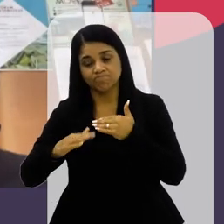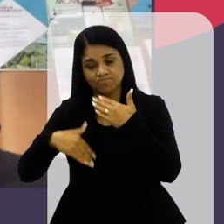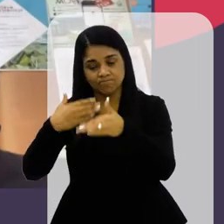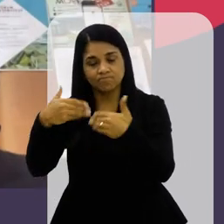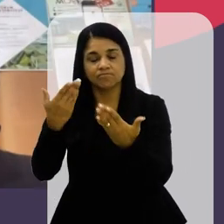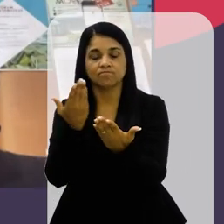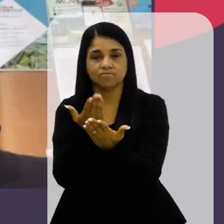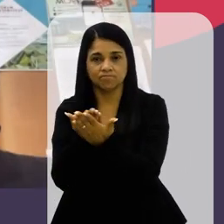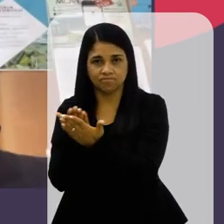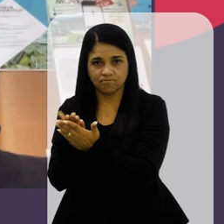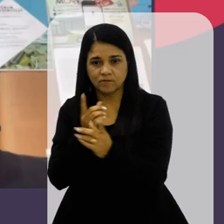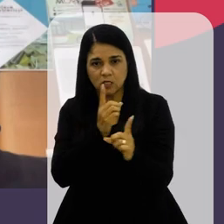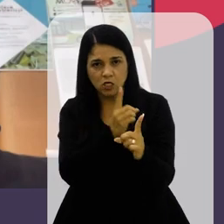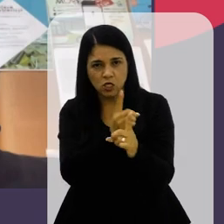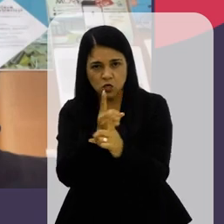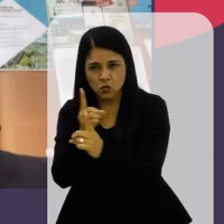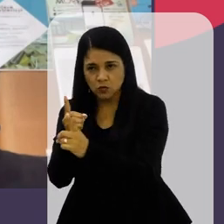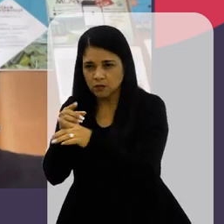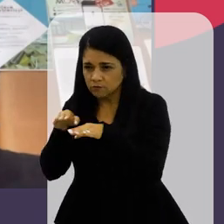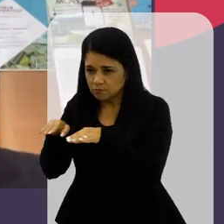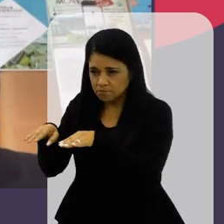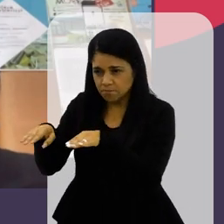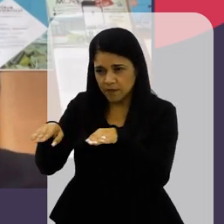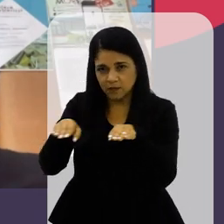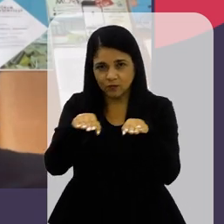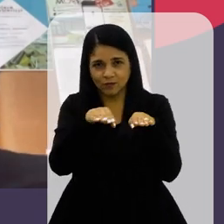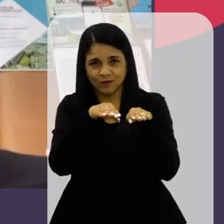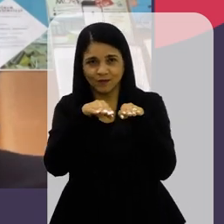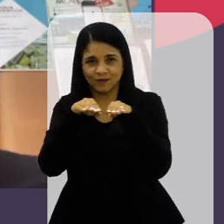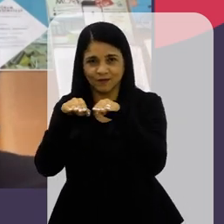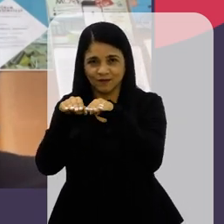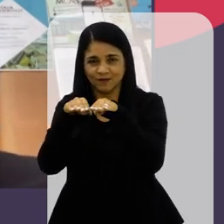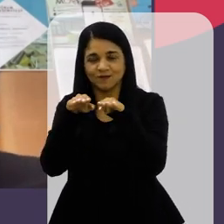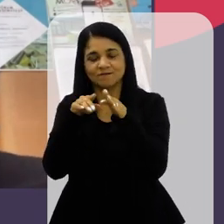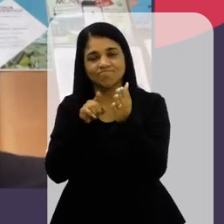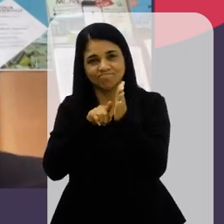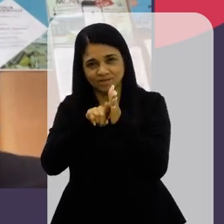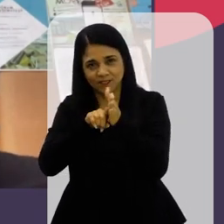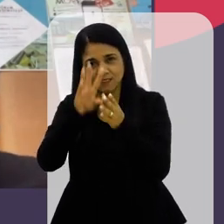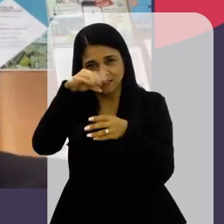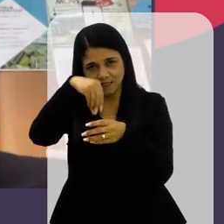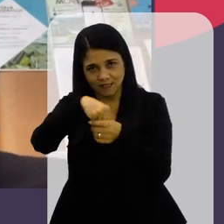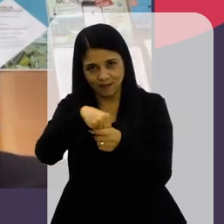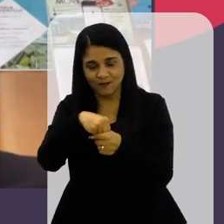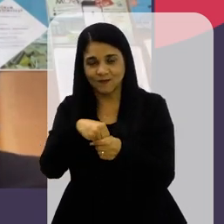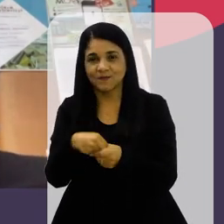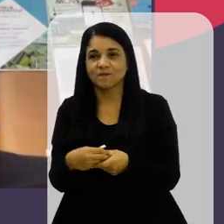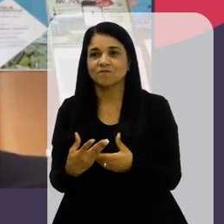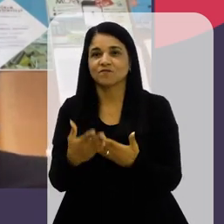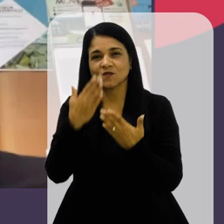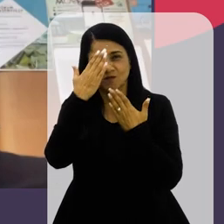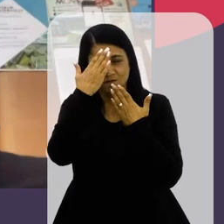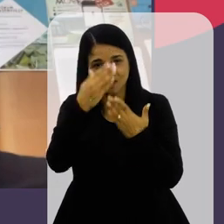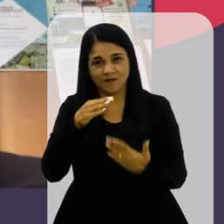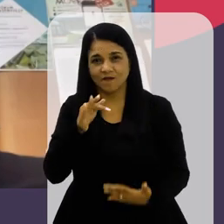A gente Pôde Desenvolver O estudo E encontrar Alguns padrões Que a gente Na pesquisa